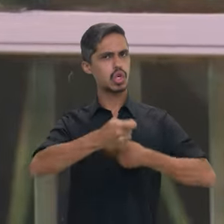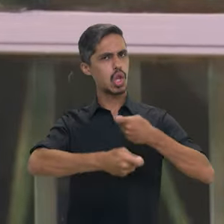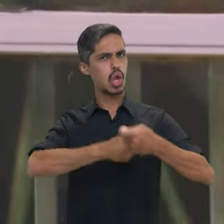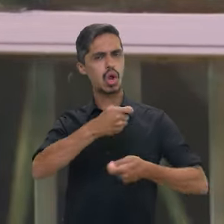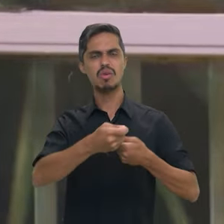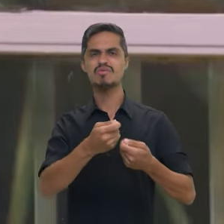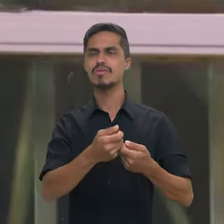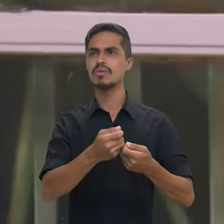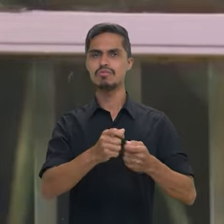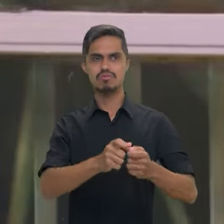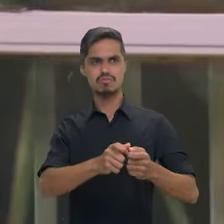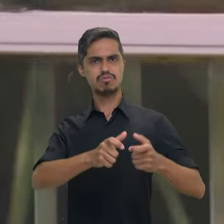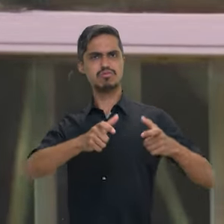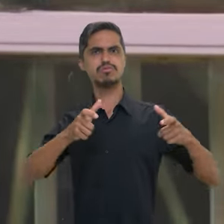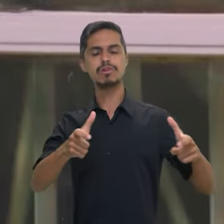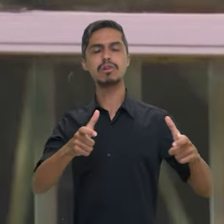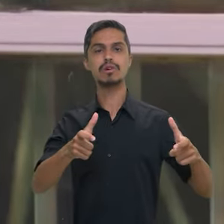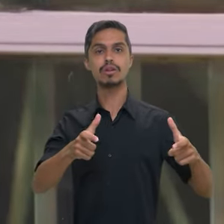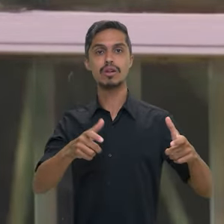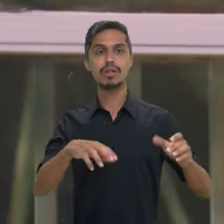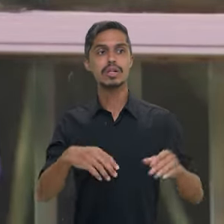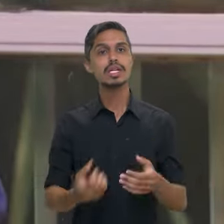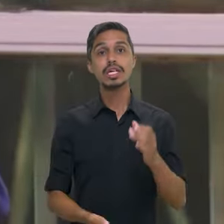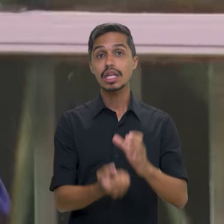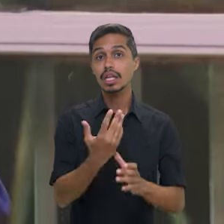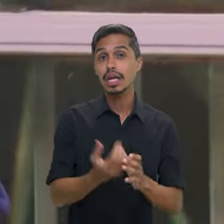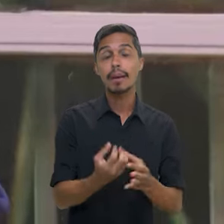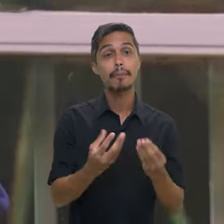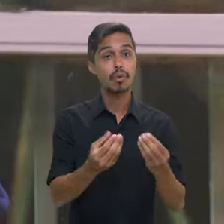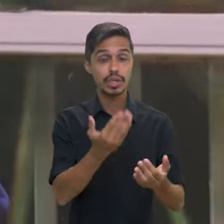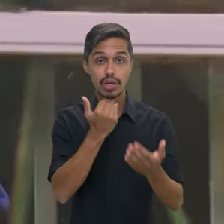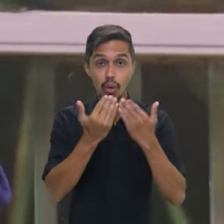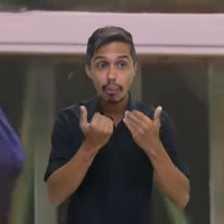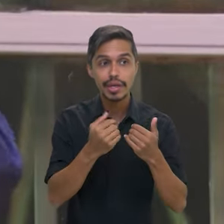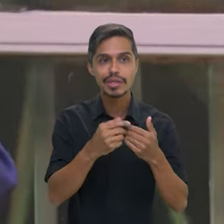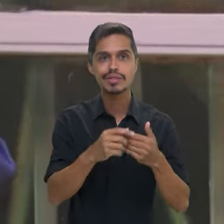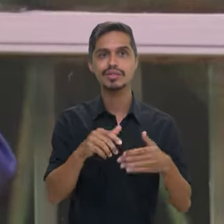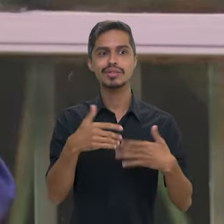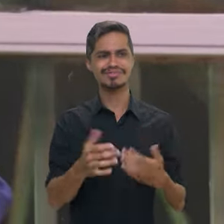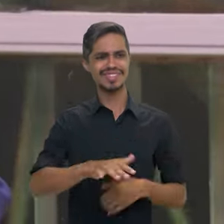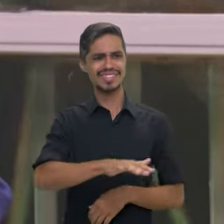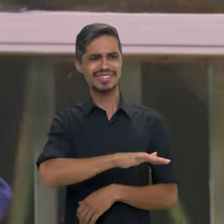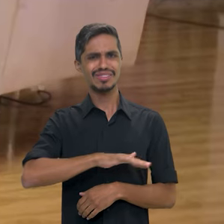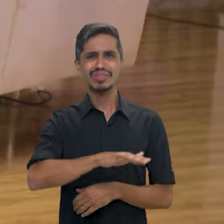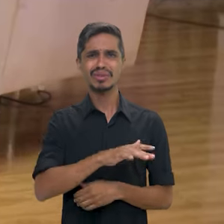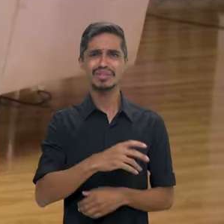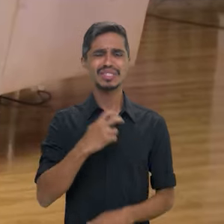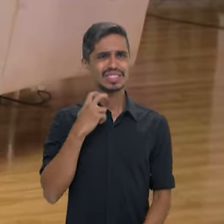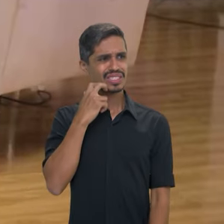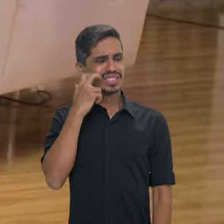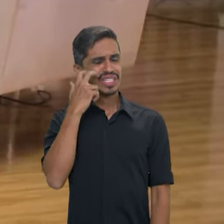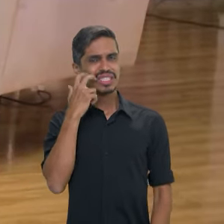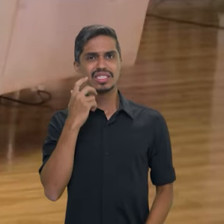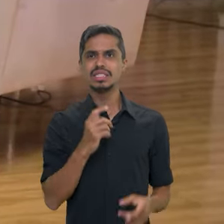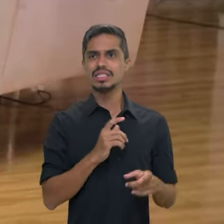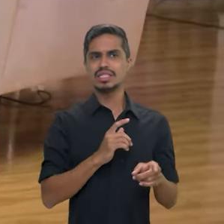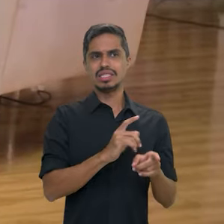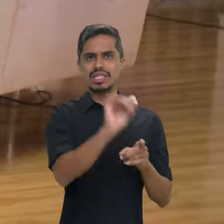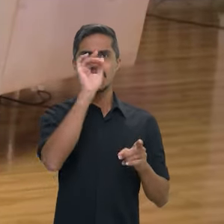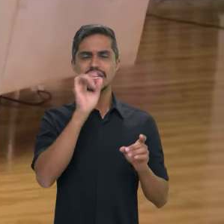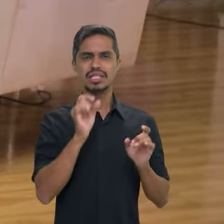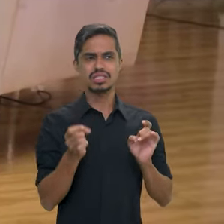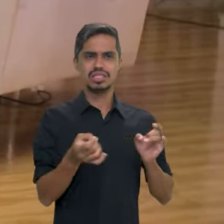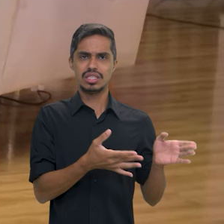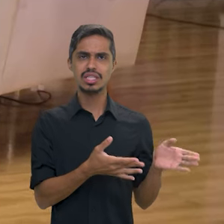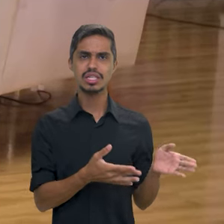do mundo econômico, que é dos maiores produtores de alimento, saia dessa situação vexatória. A gente